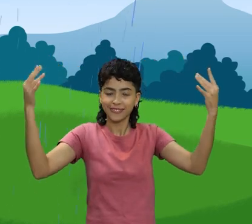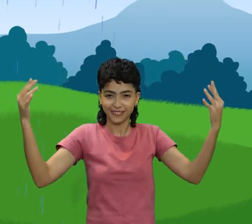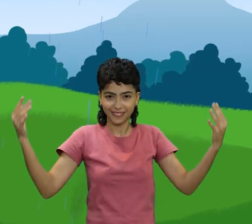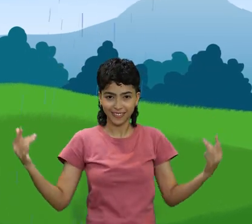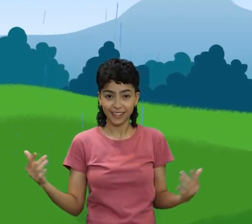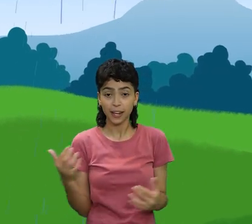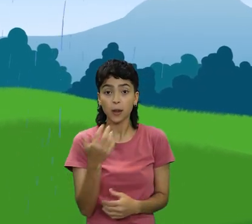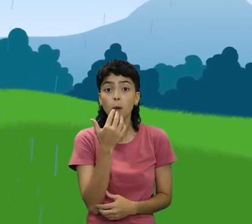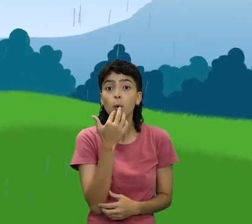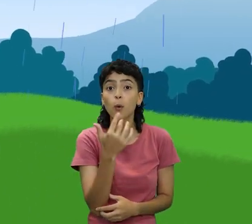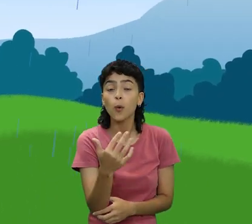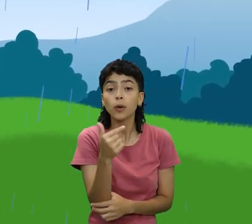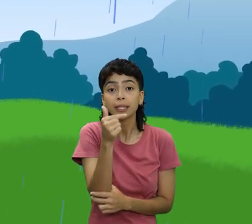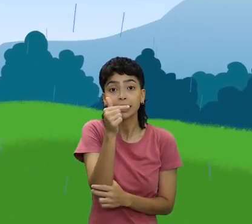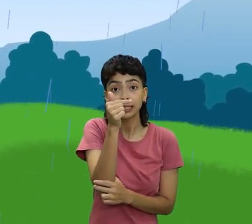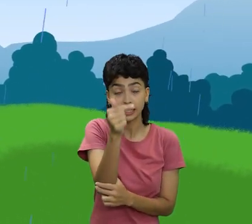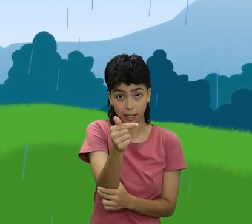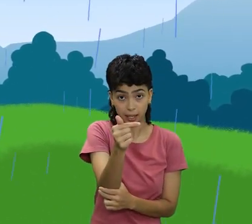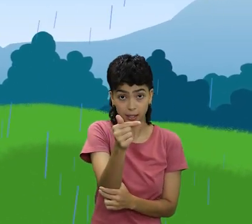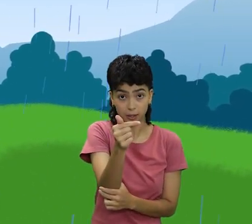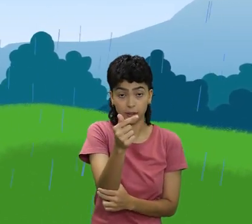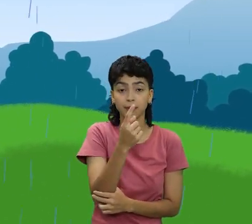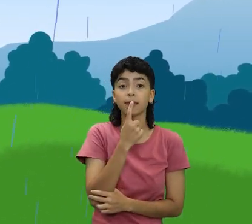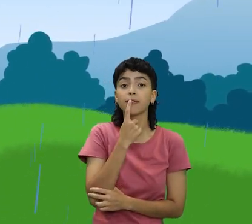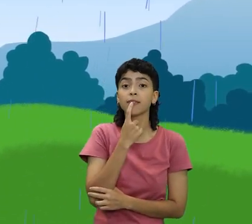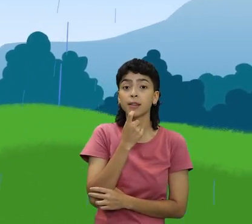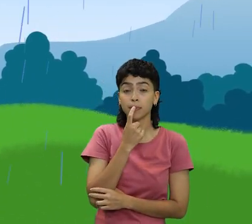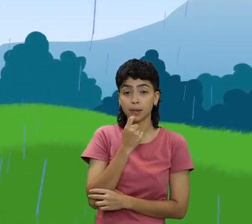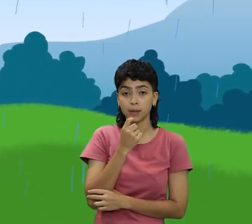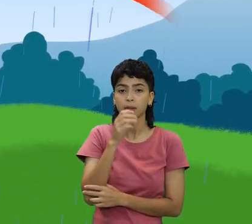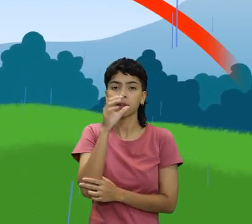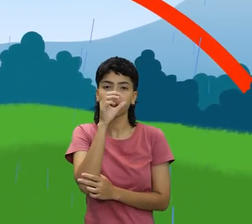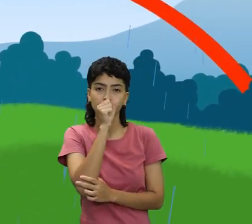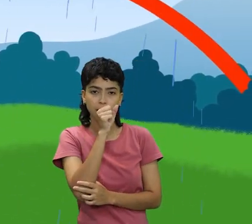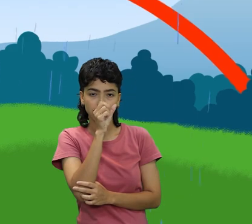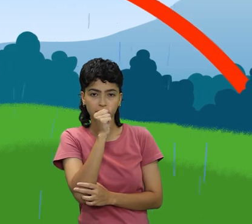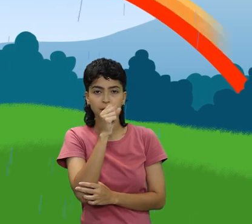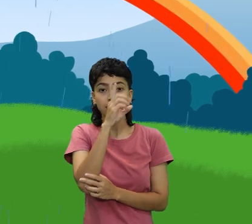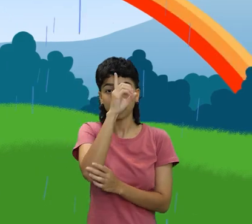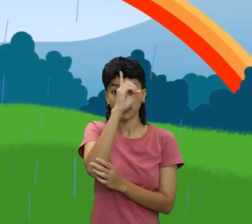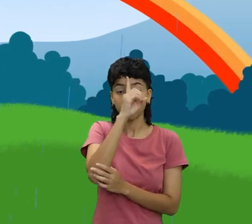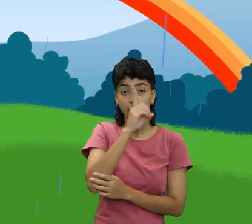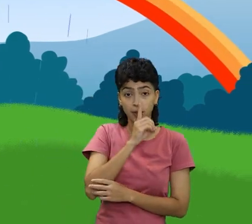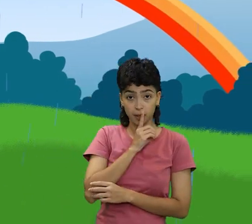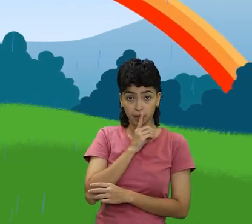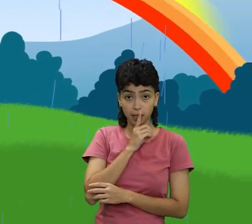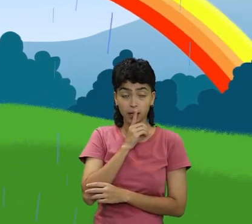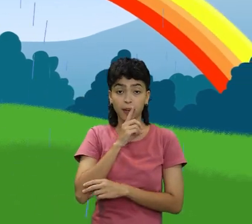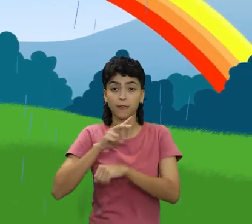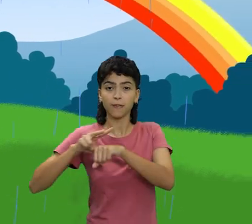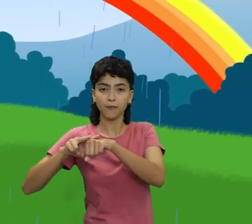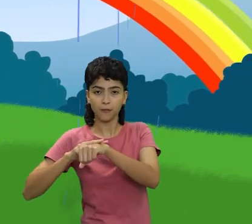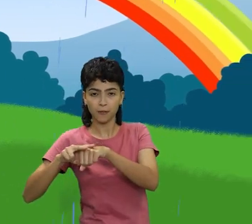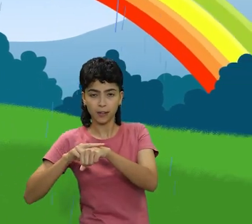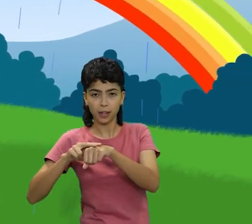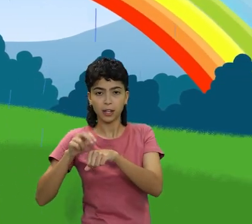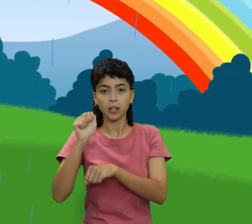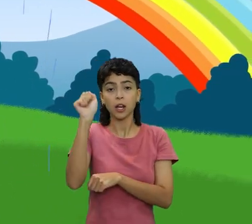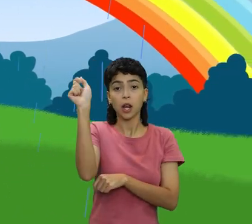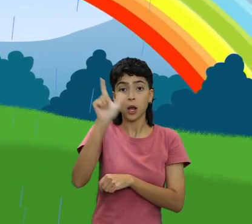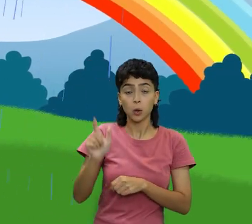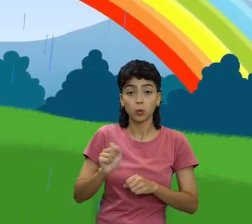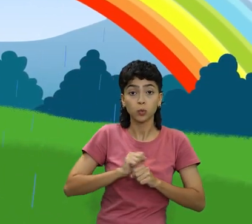contato com gotículas de água se dissipa em sete cores. Vermelho, laranja, amarelo, verde,